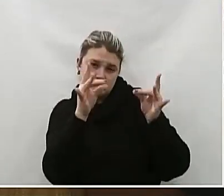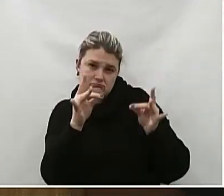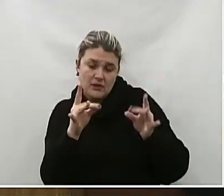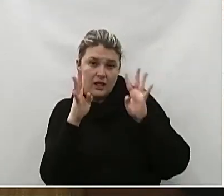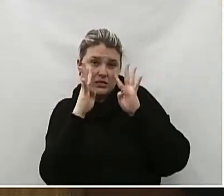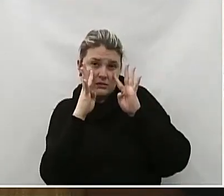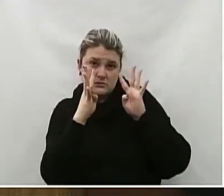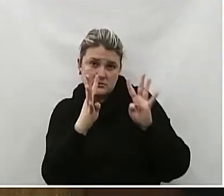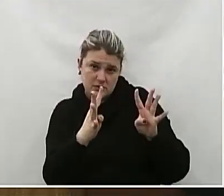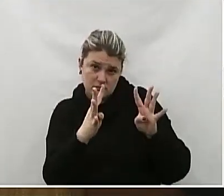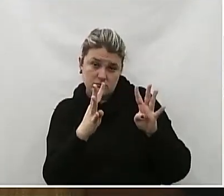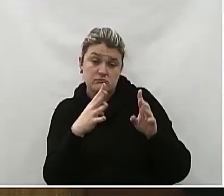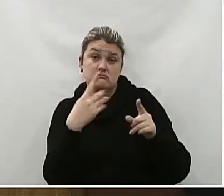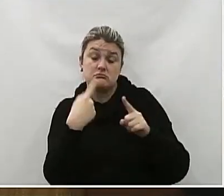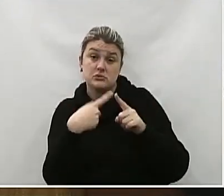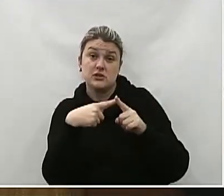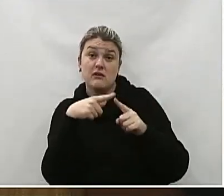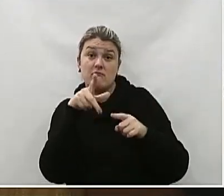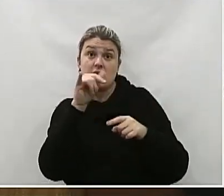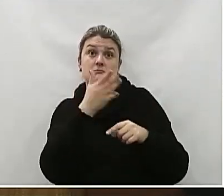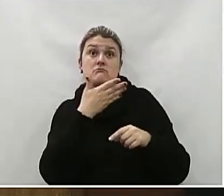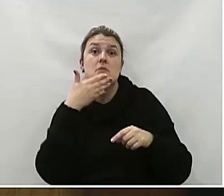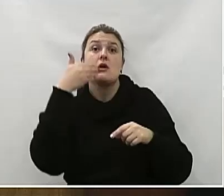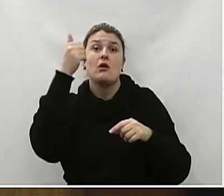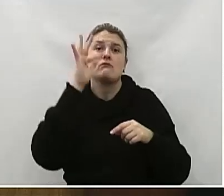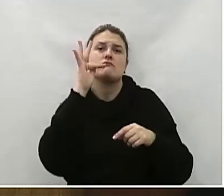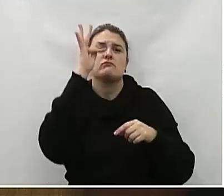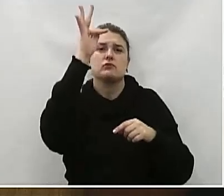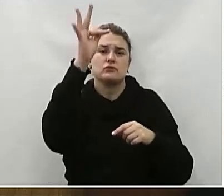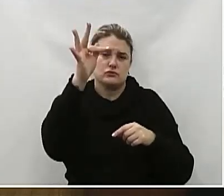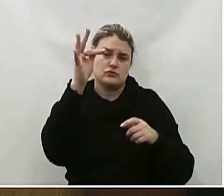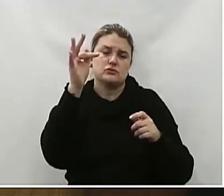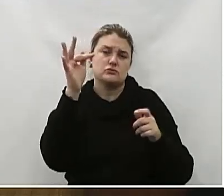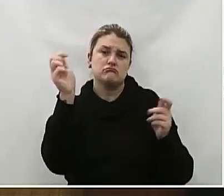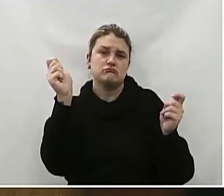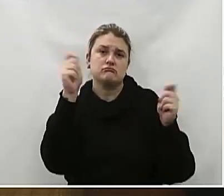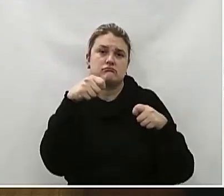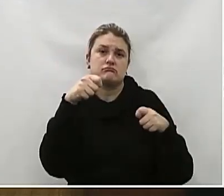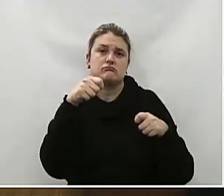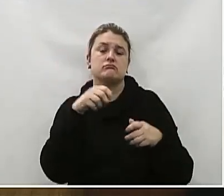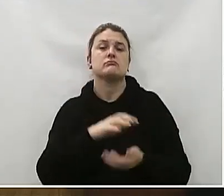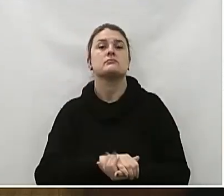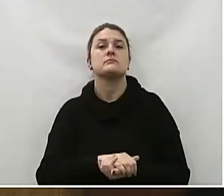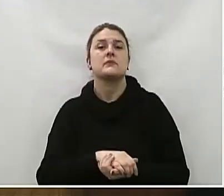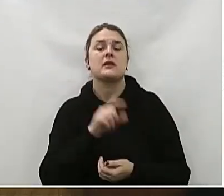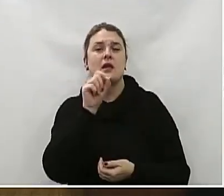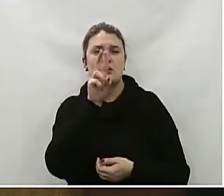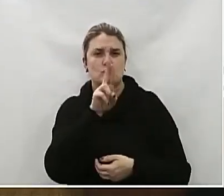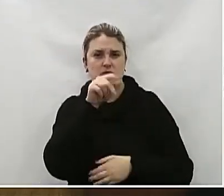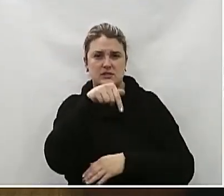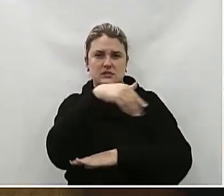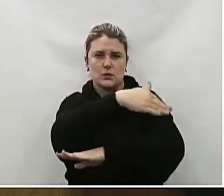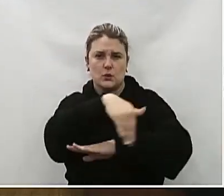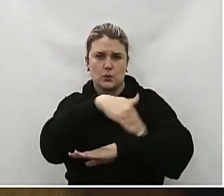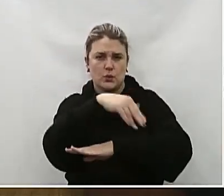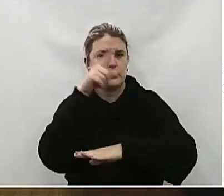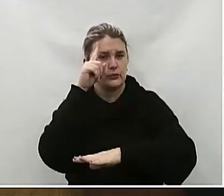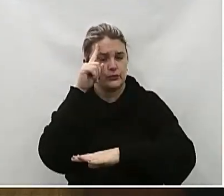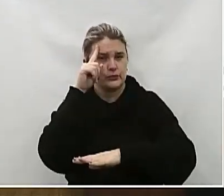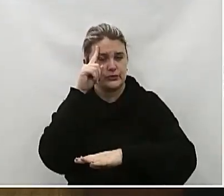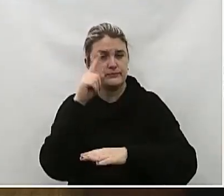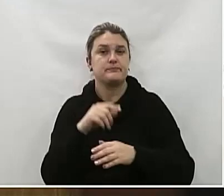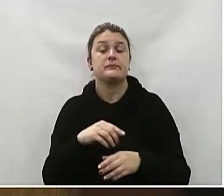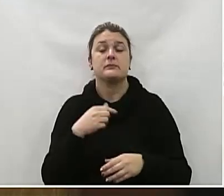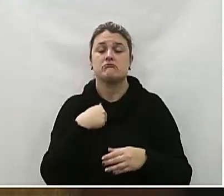devida atenção Considerando o impacto positivo que essa medida poderá ter sobre a vida dos cidadãos Que utilizam essa importante via